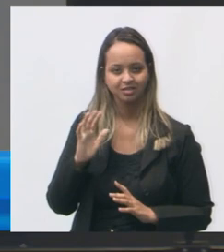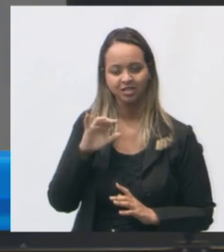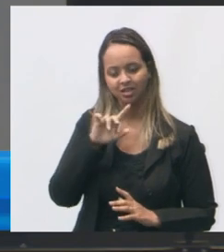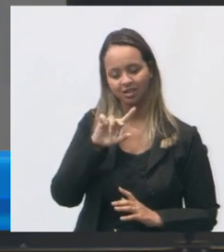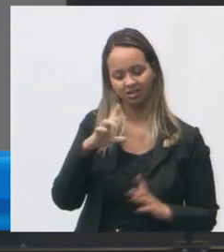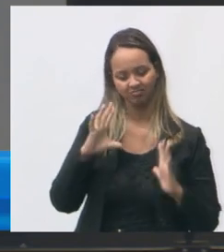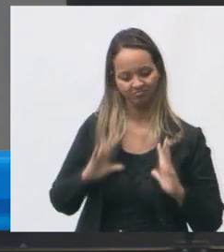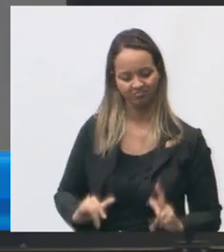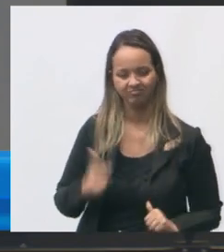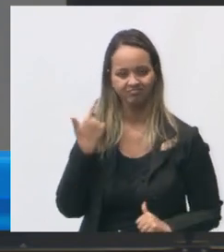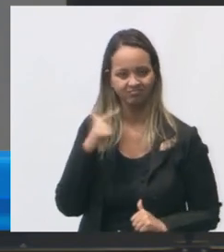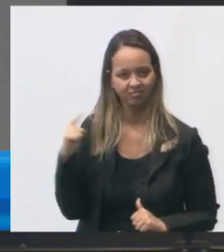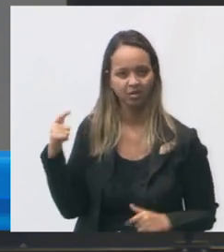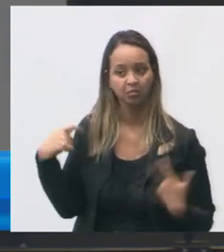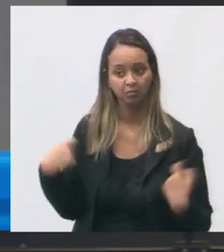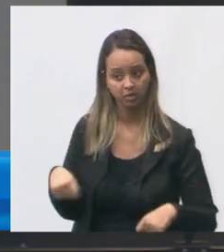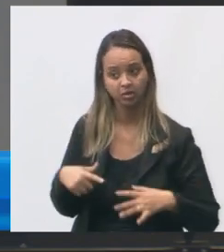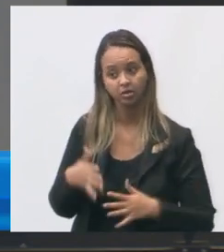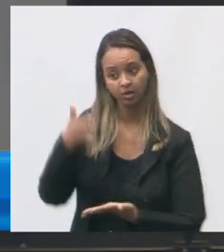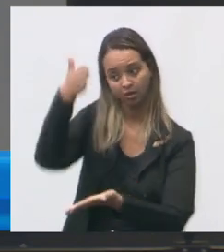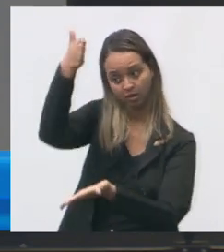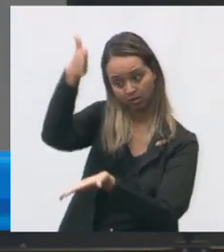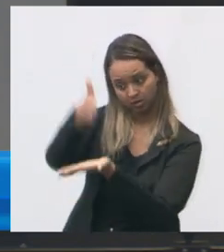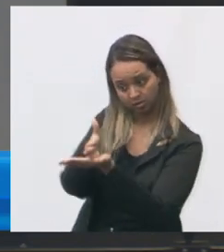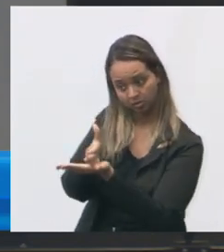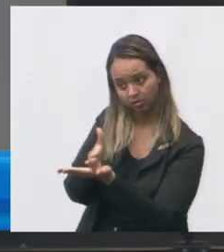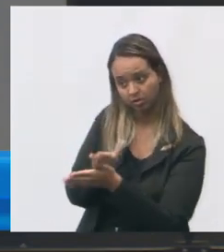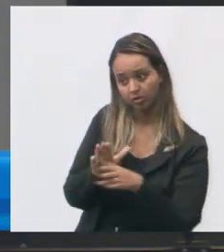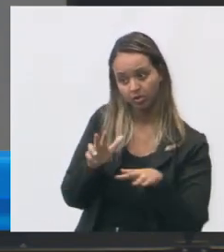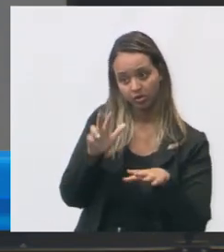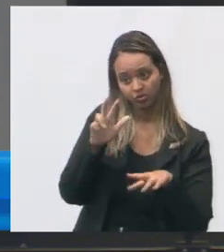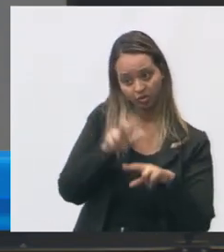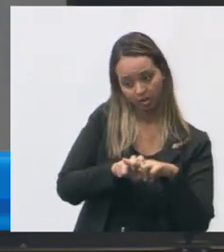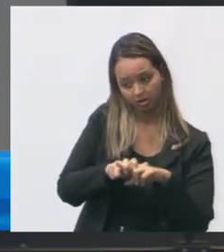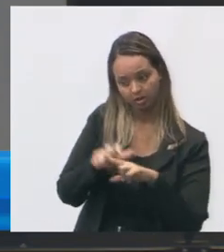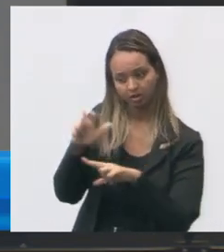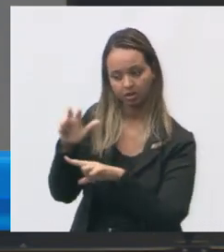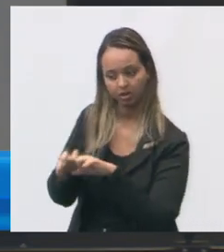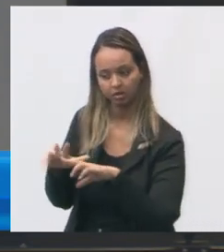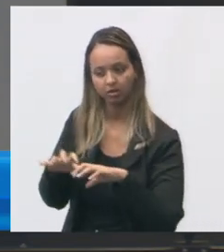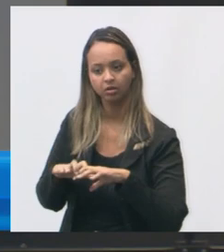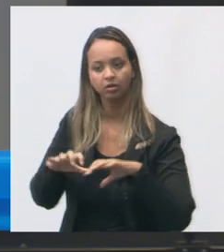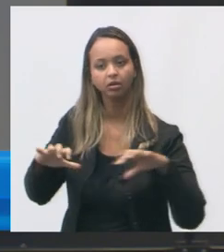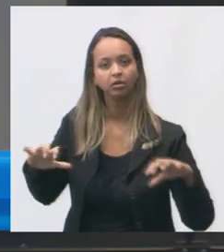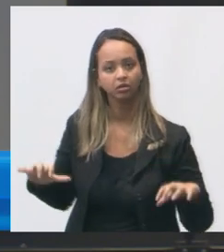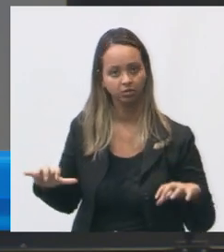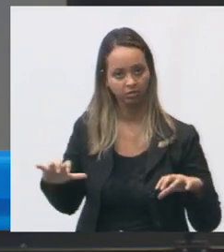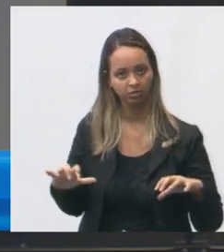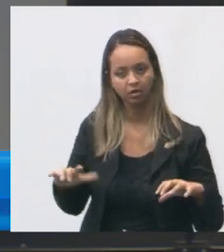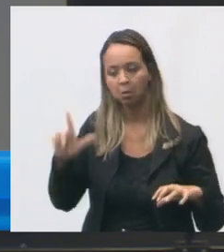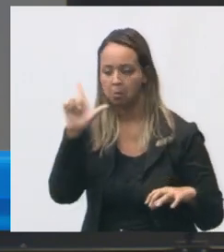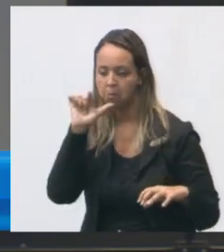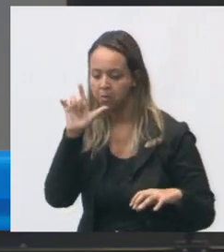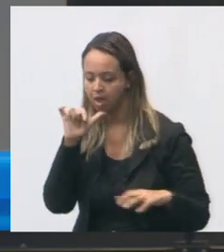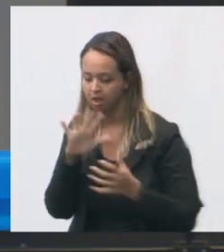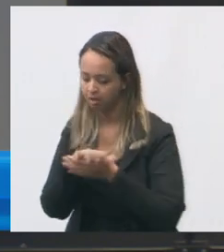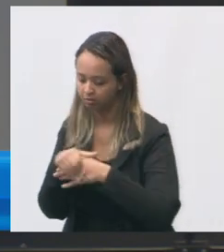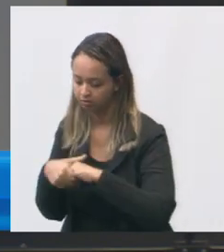normas técnicas não é assim mais tem que ter divisão de cadeira por cadeira com as pias certinho então